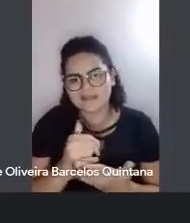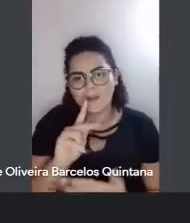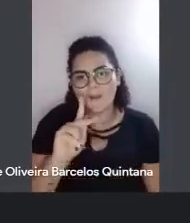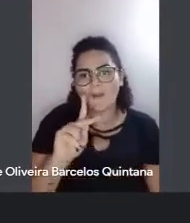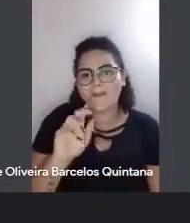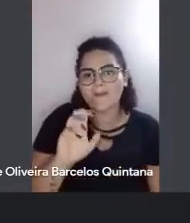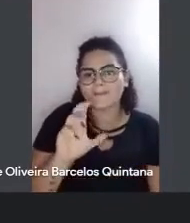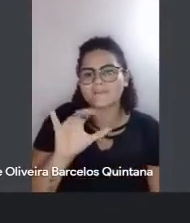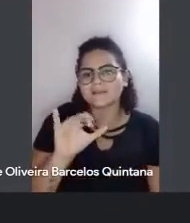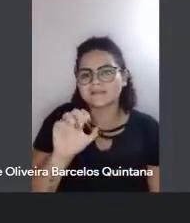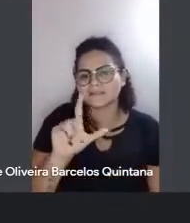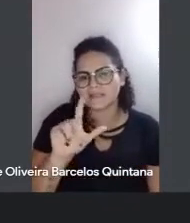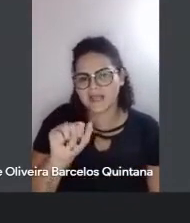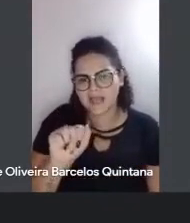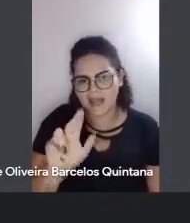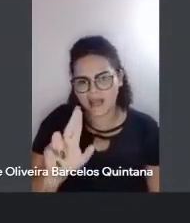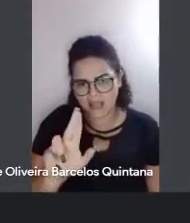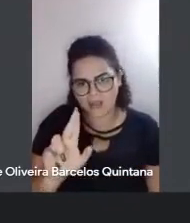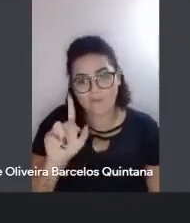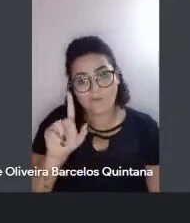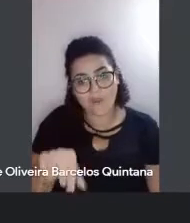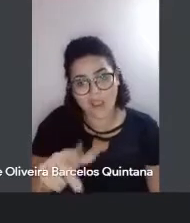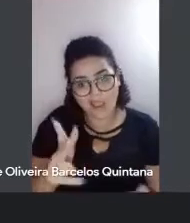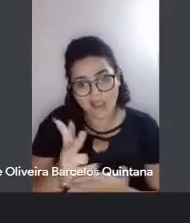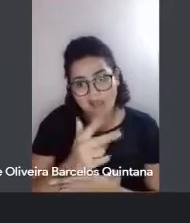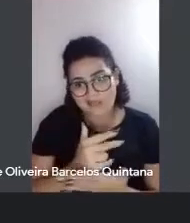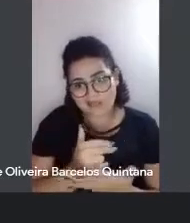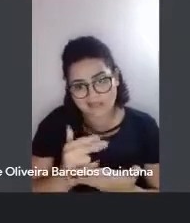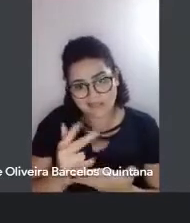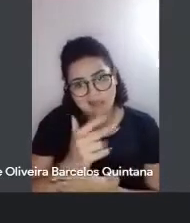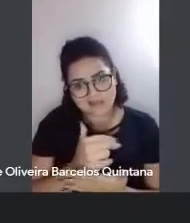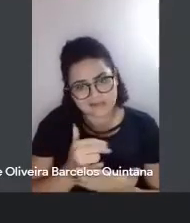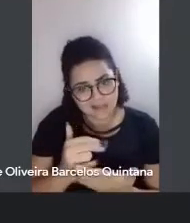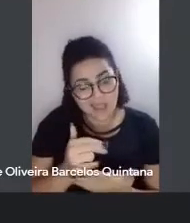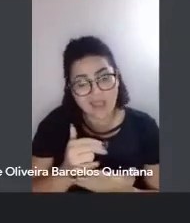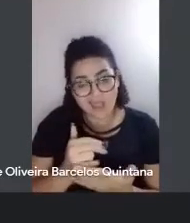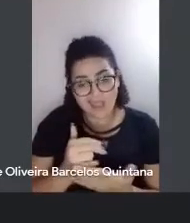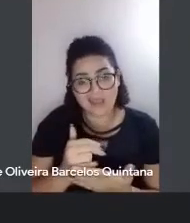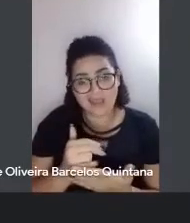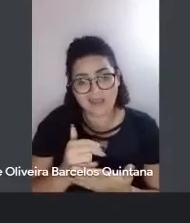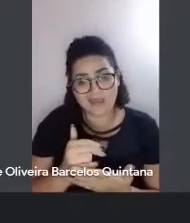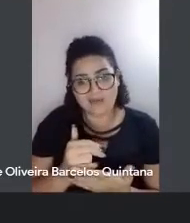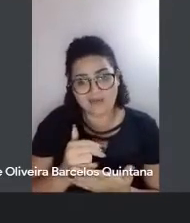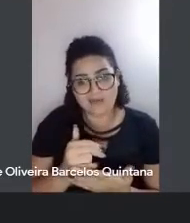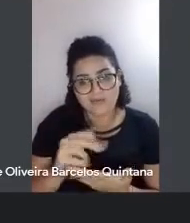né, o Persilal, que são desenhos, assim, muito inspirados, né, nessa,